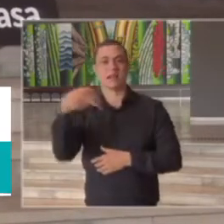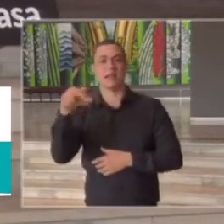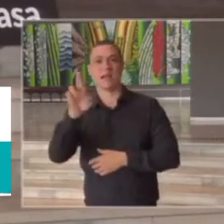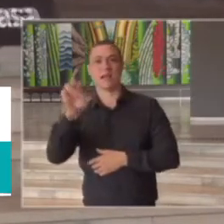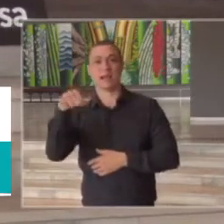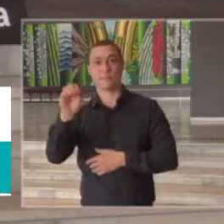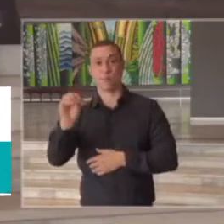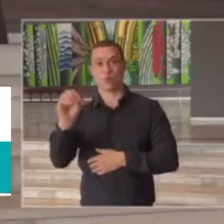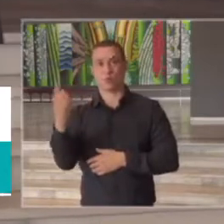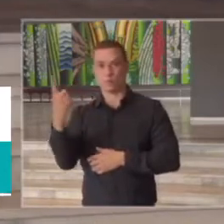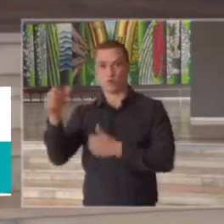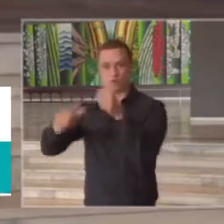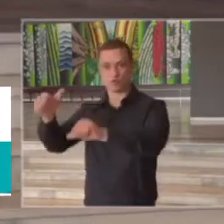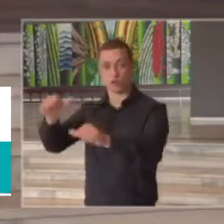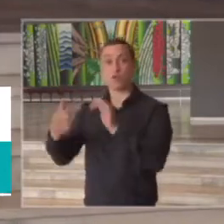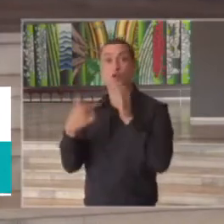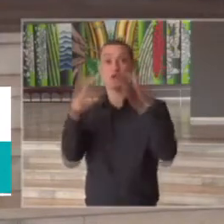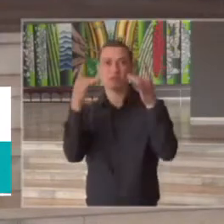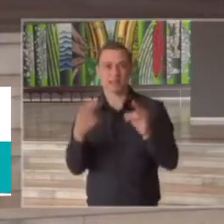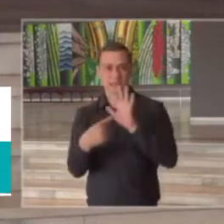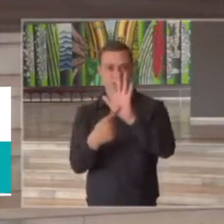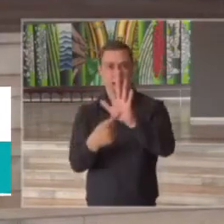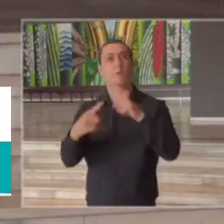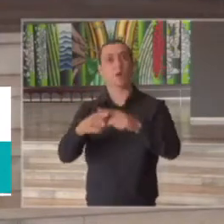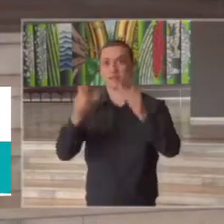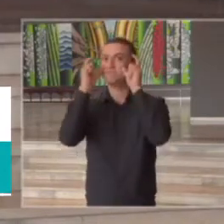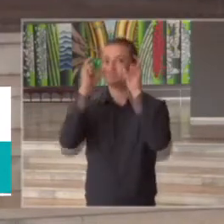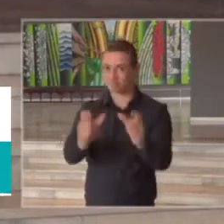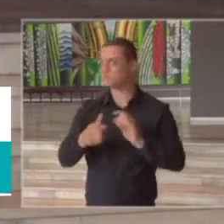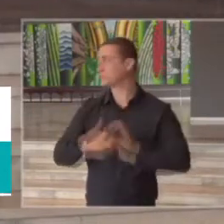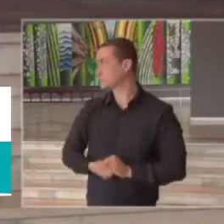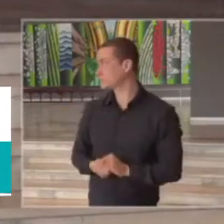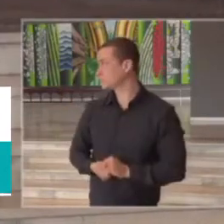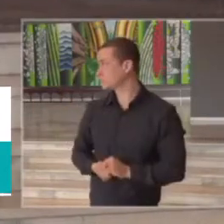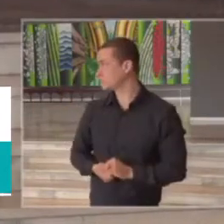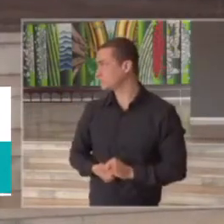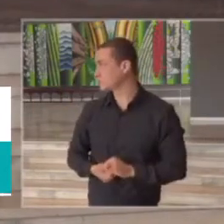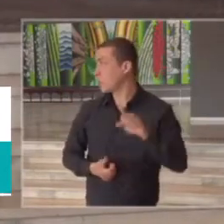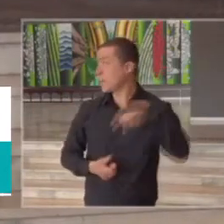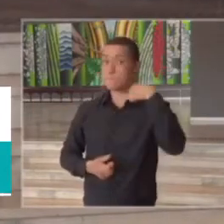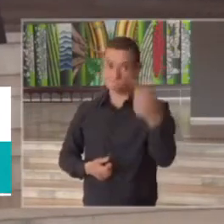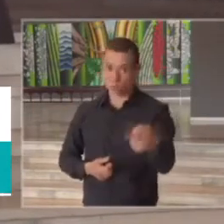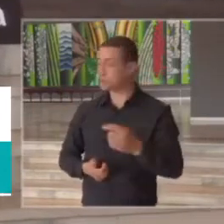eu vou apresentar um pouquinho mais de detalhes porque é muito interessante próximo